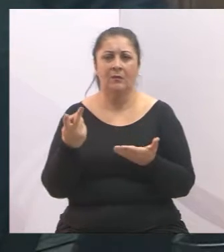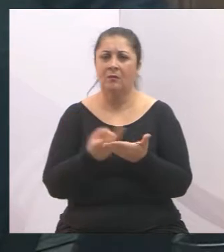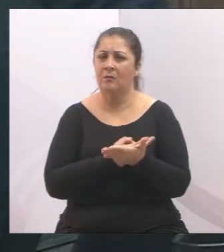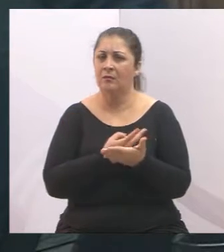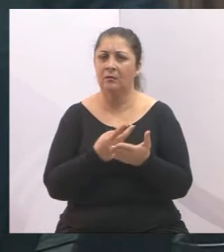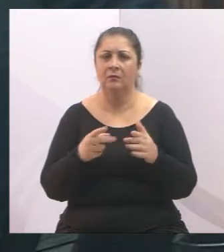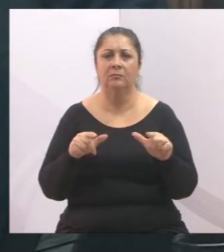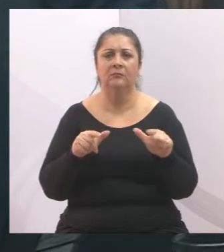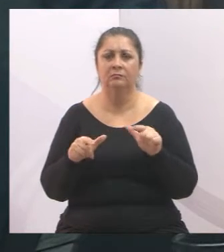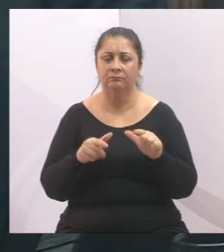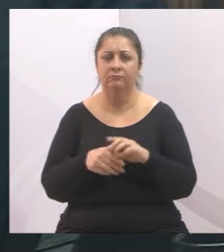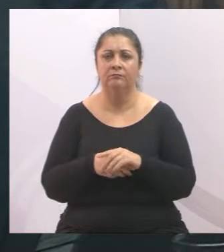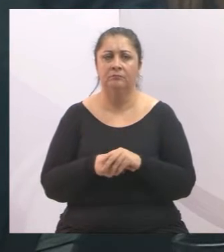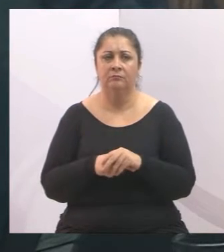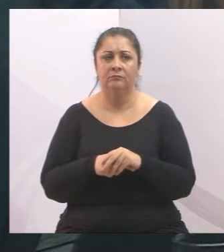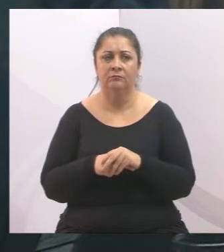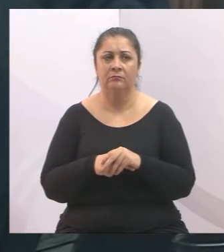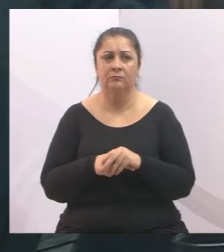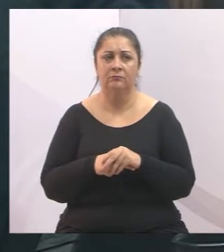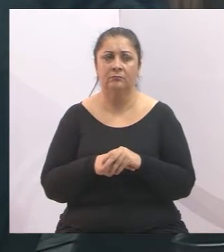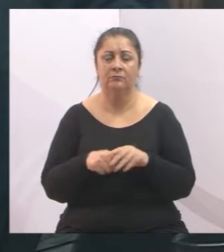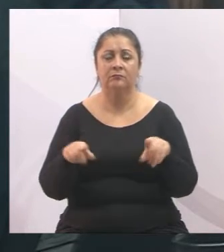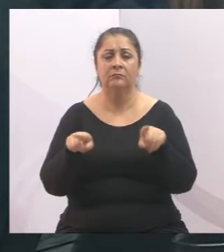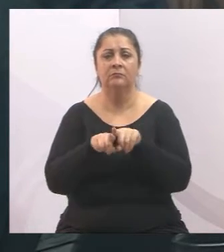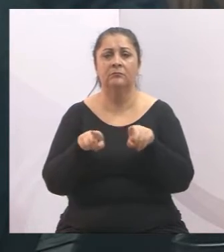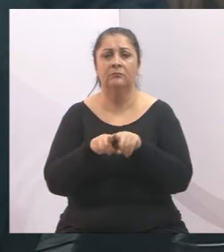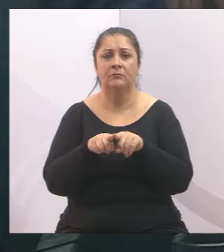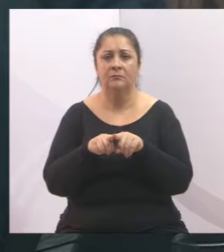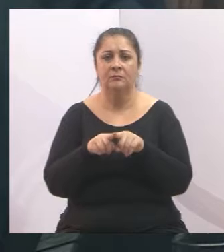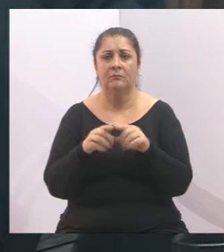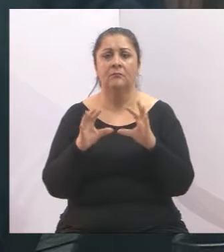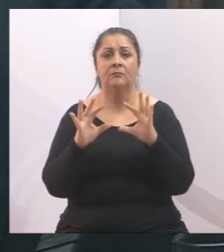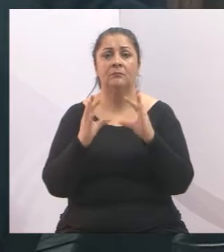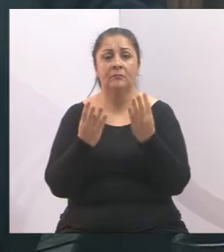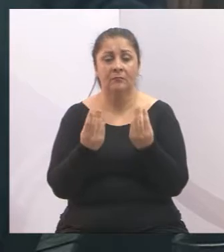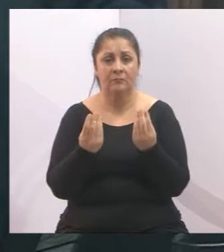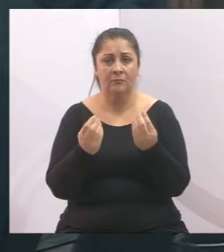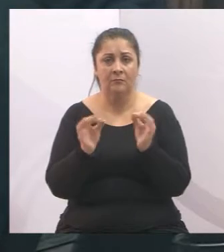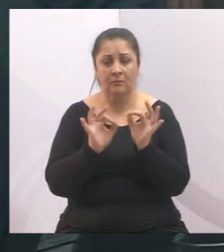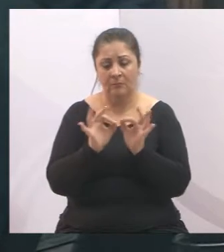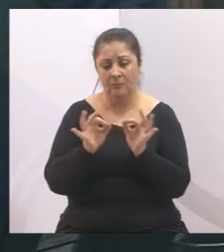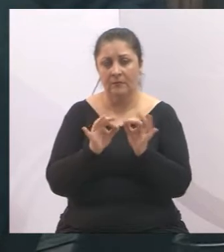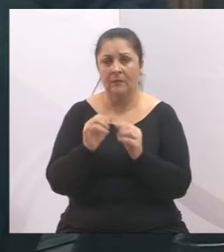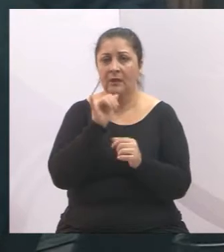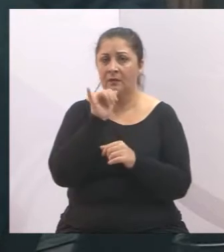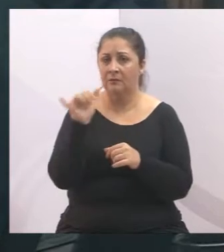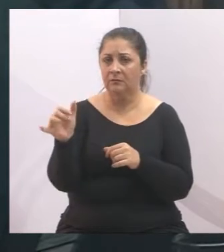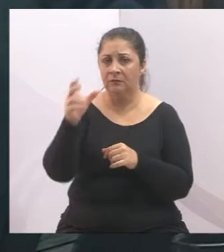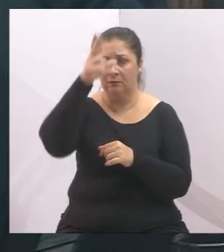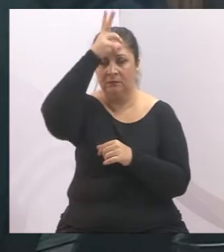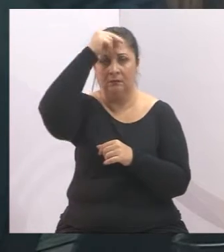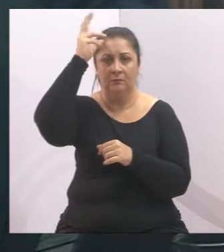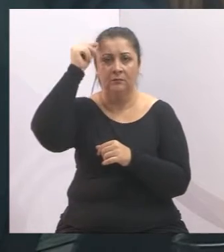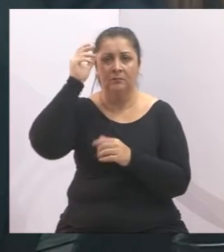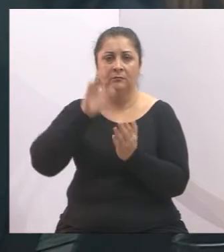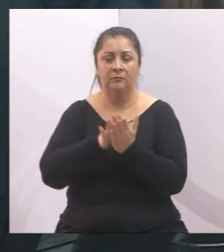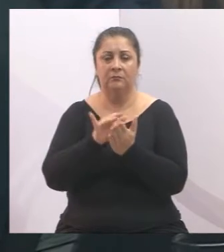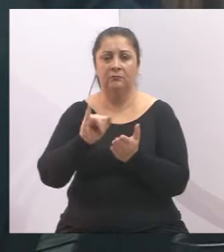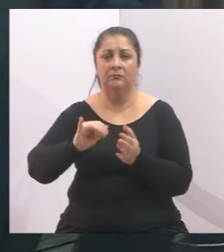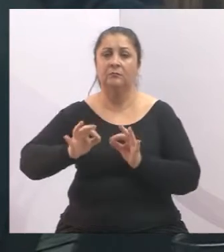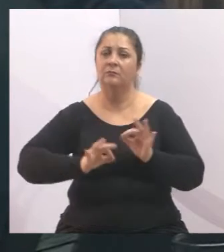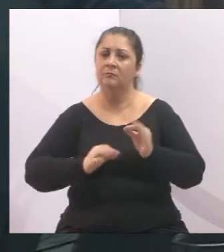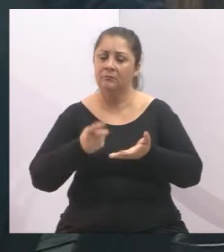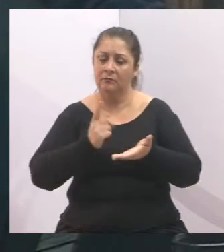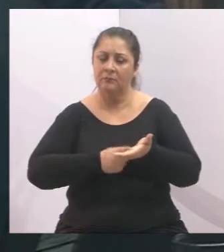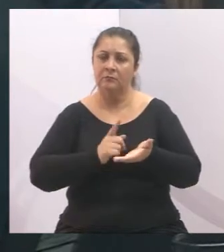trabalhistas, mas também fizemos uma série de recomendações à Prefeitura Municipal de Jacareí para que possa ajustar